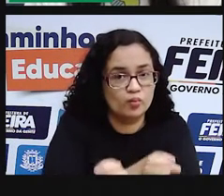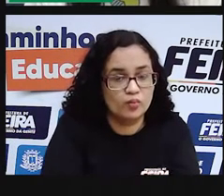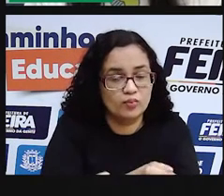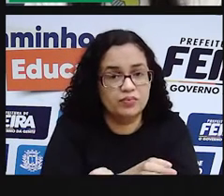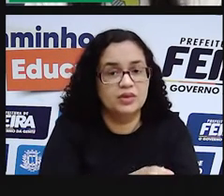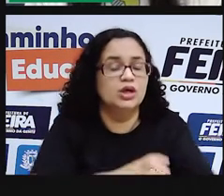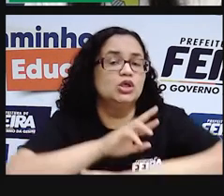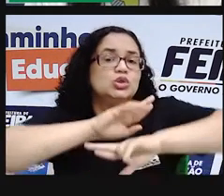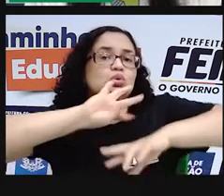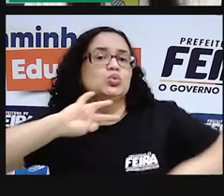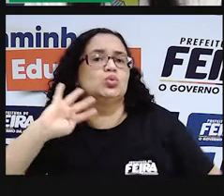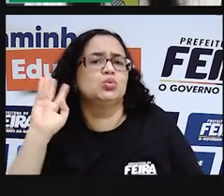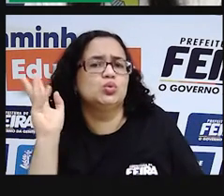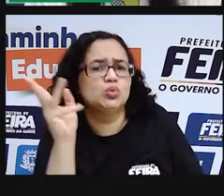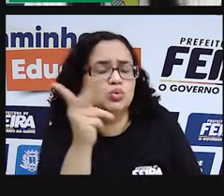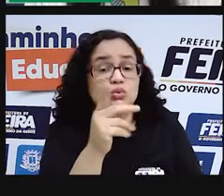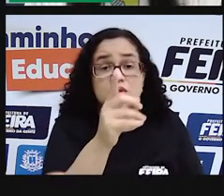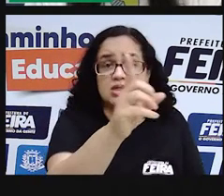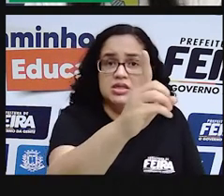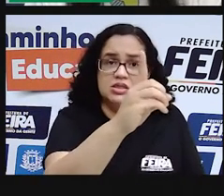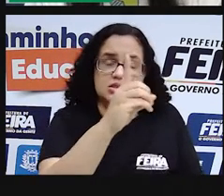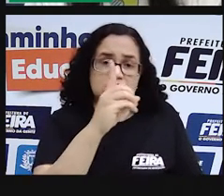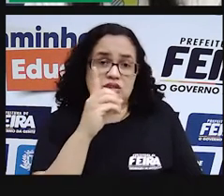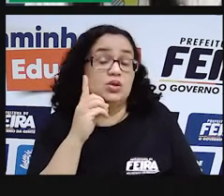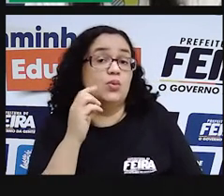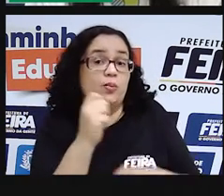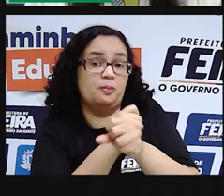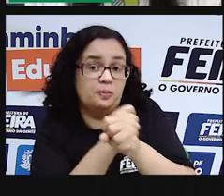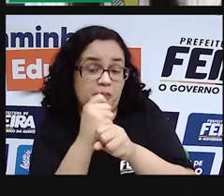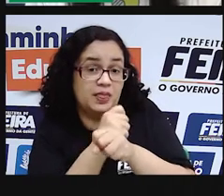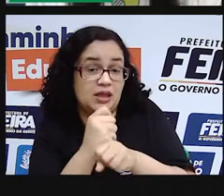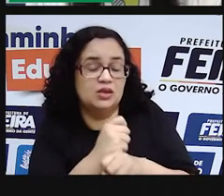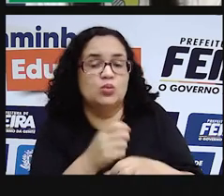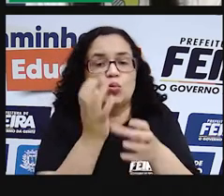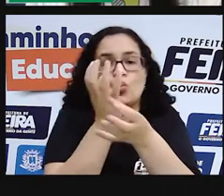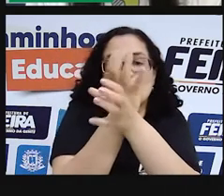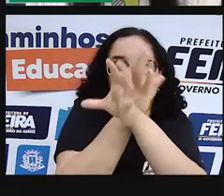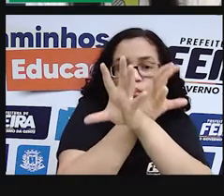tudo, até que chegou aquele ano, ano seco.